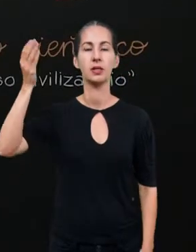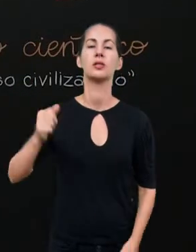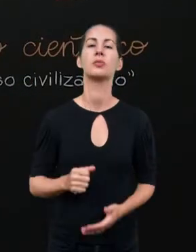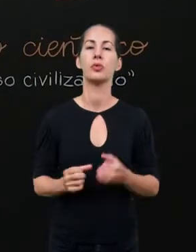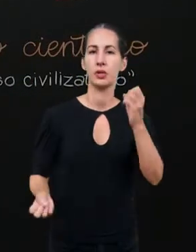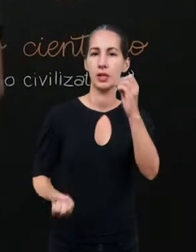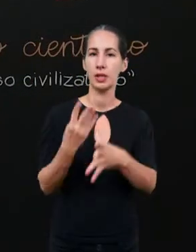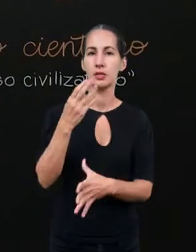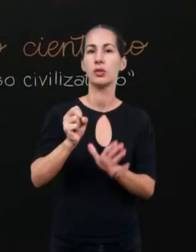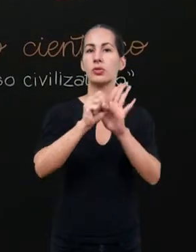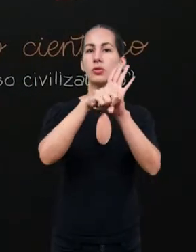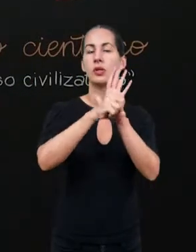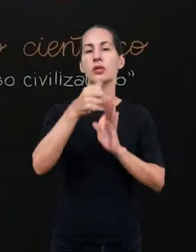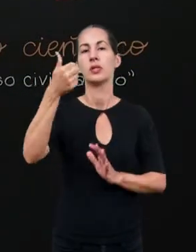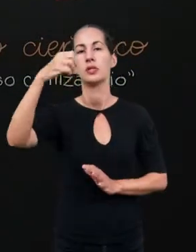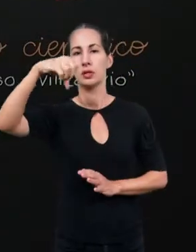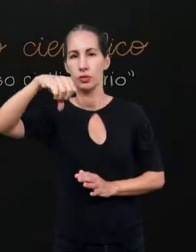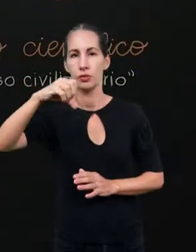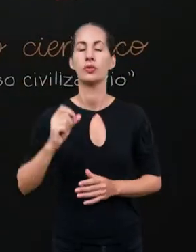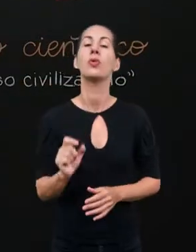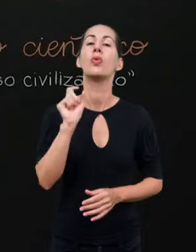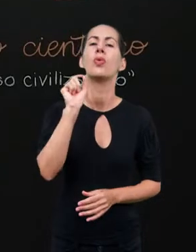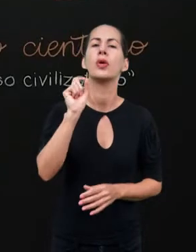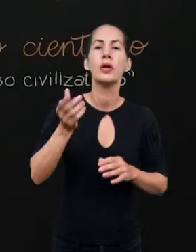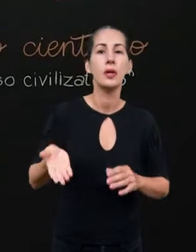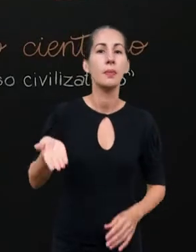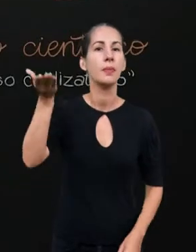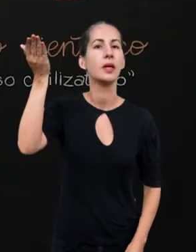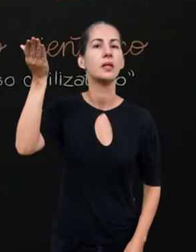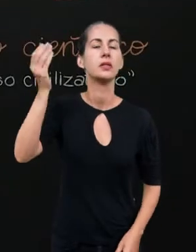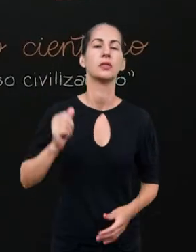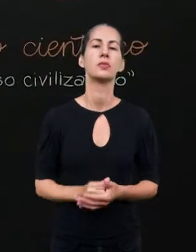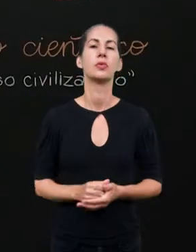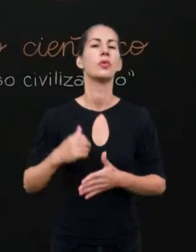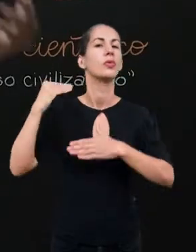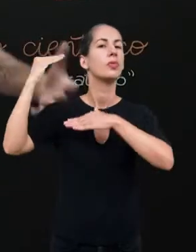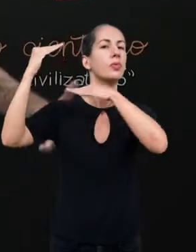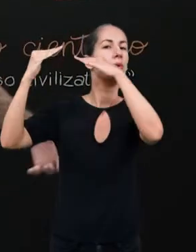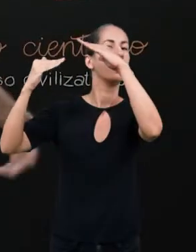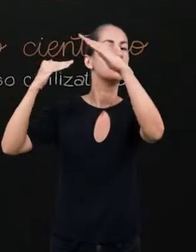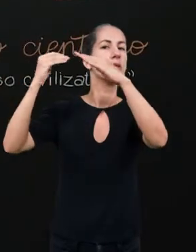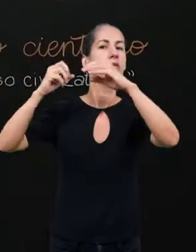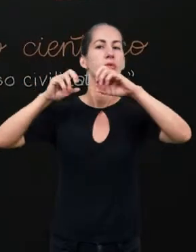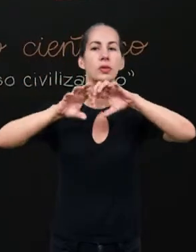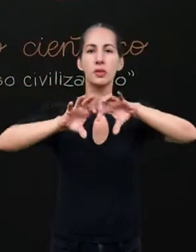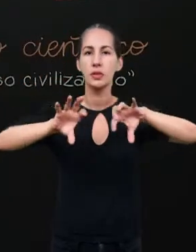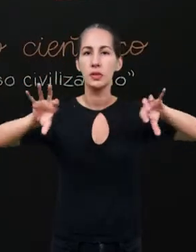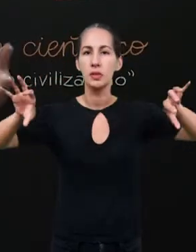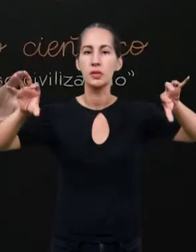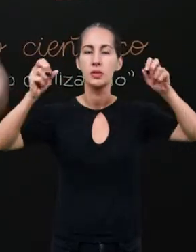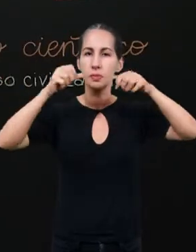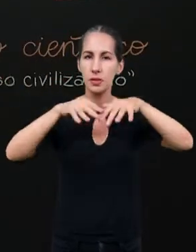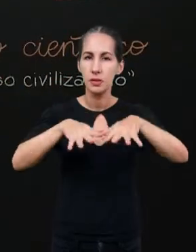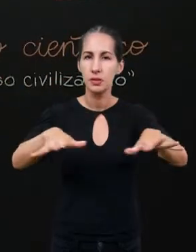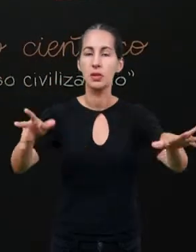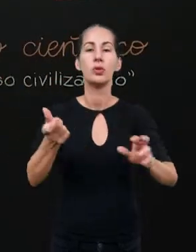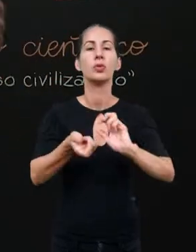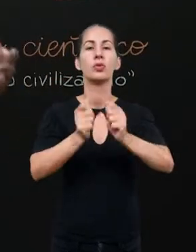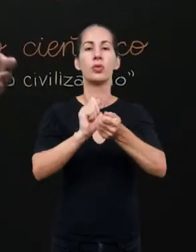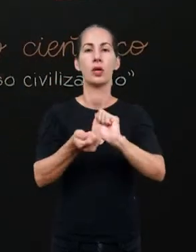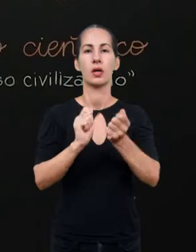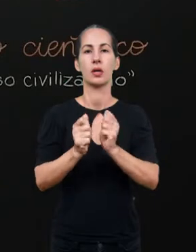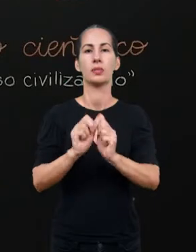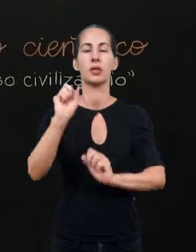fenômeno do século XIX. O que foi o imperialismo? Foi um processo de expansão do capitalismo